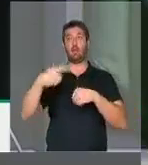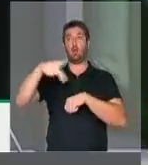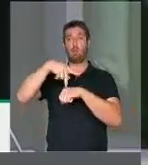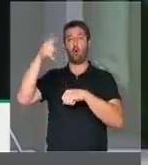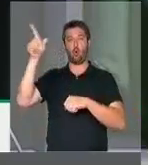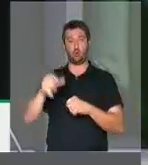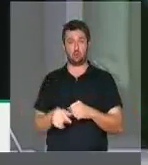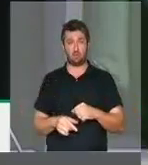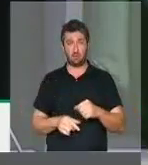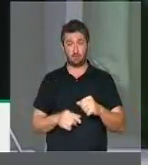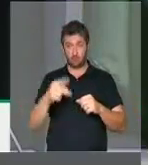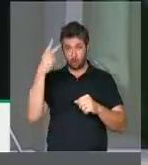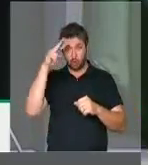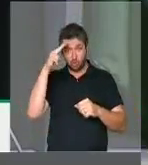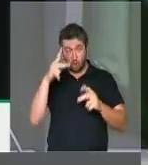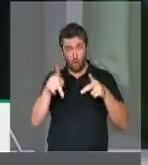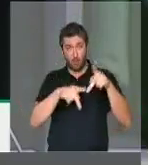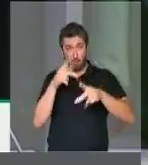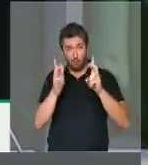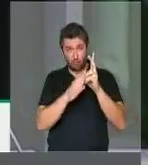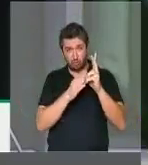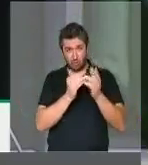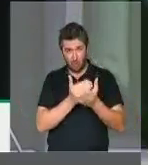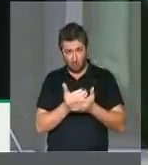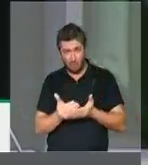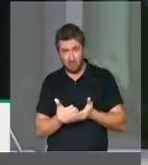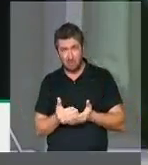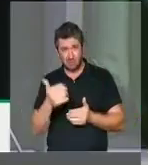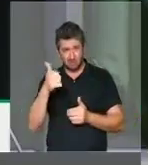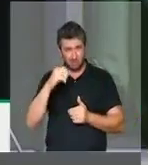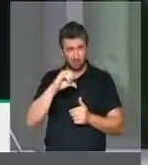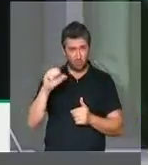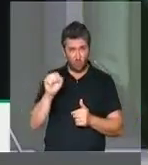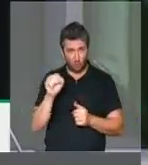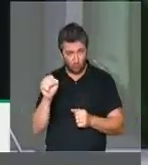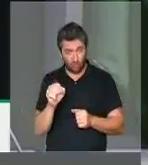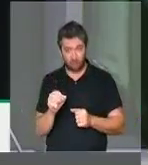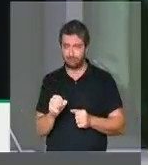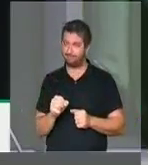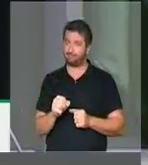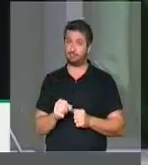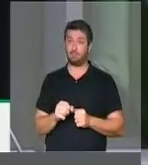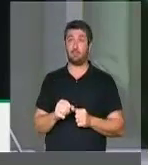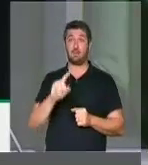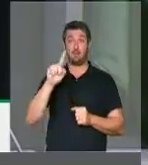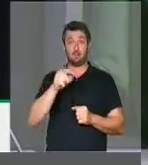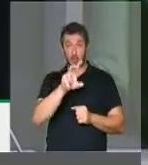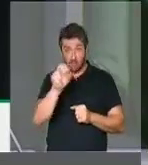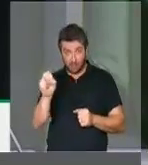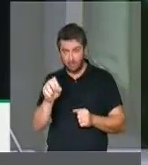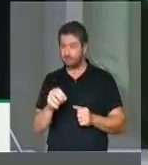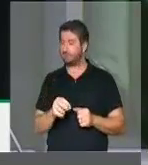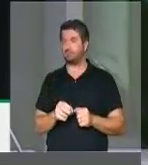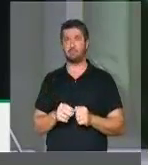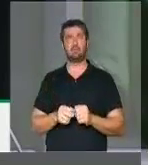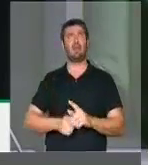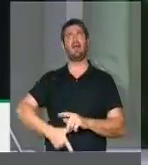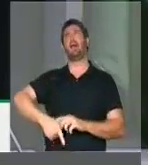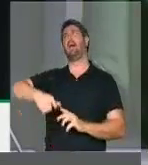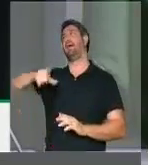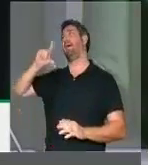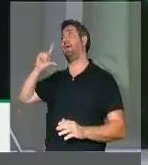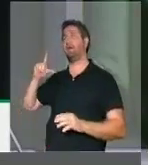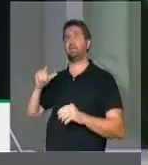A história dos povos indígenas não começou em 1988, nem em 1500, começou muito